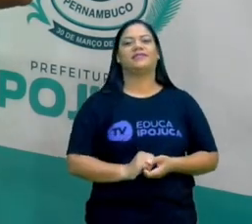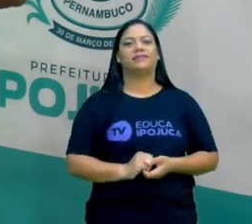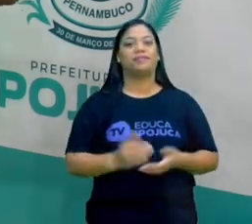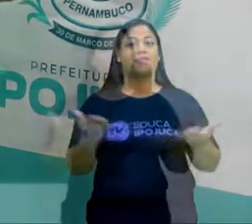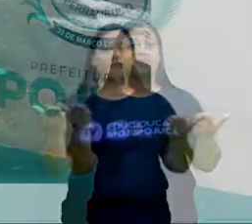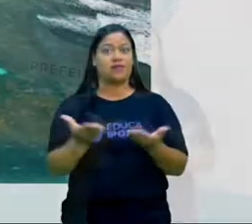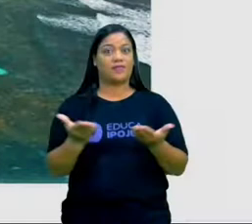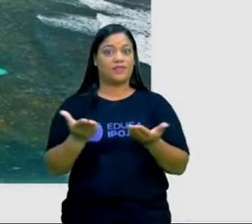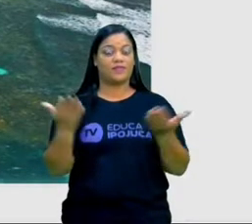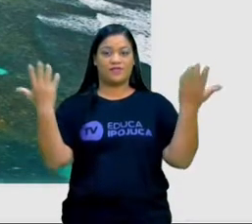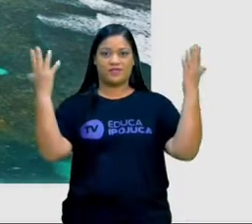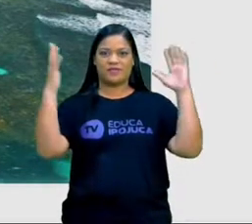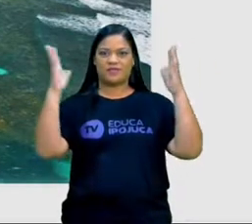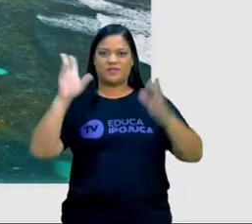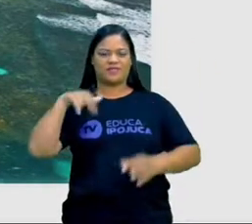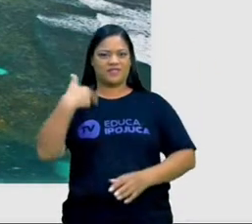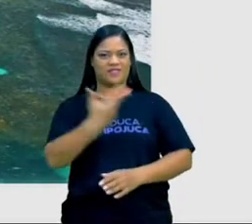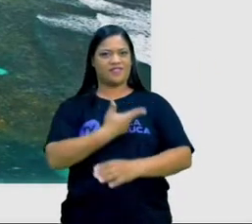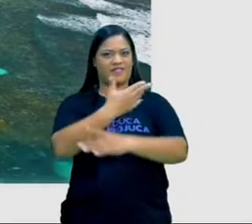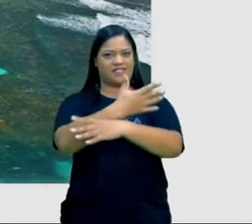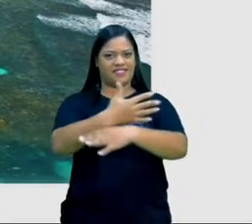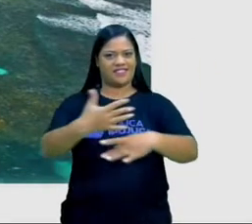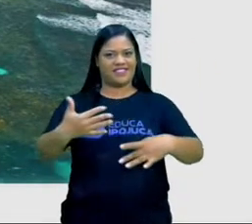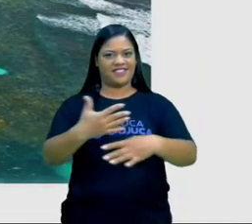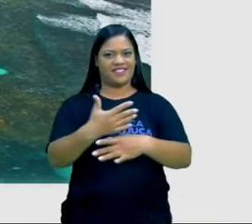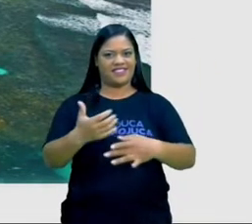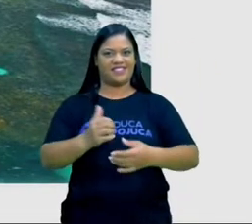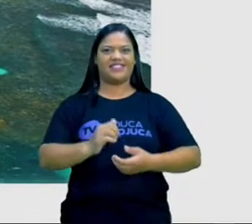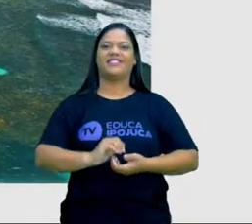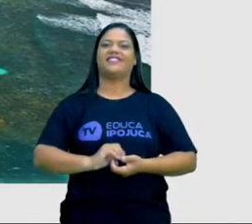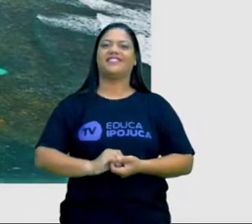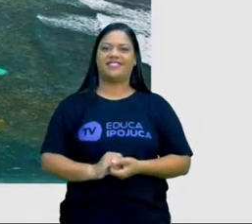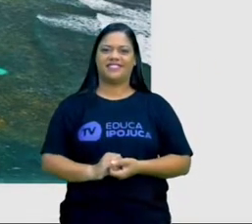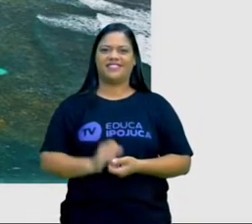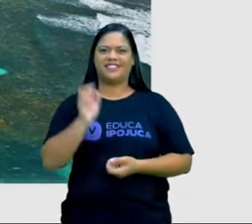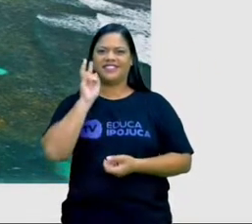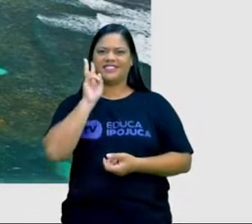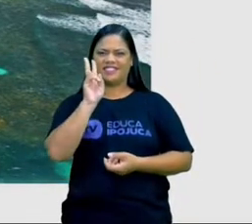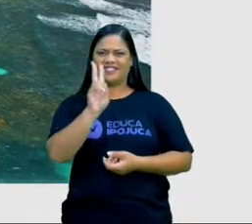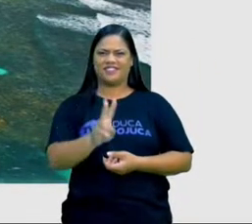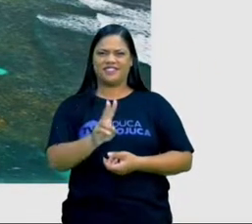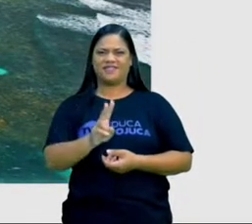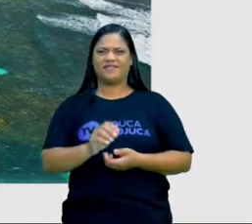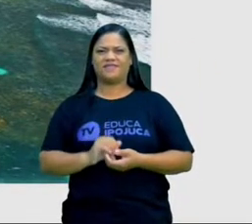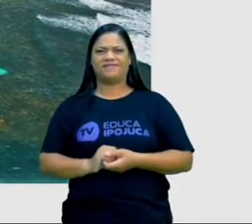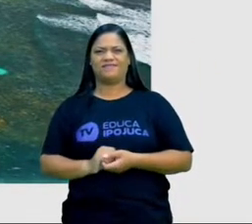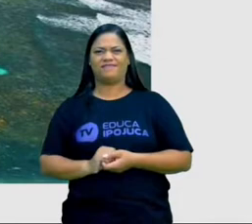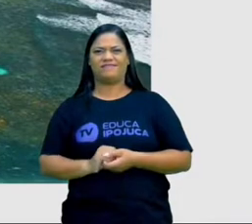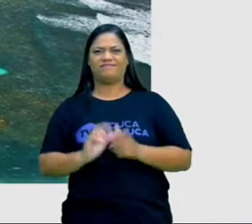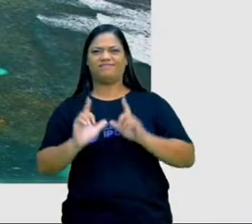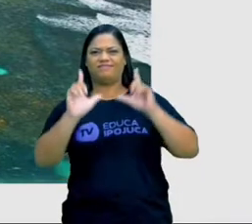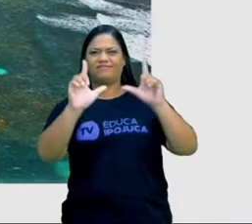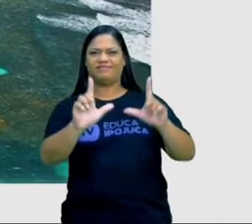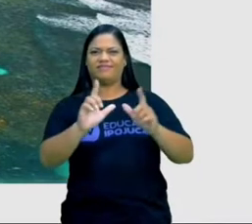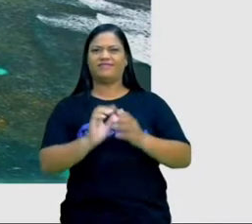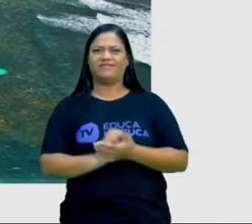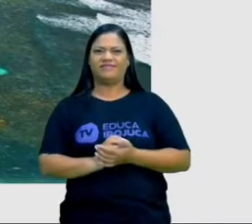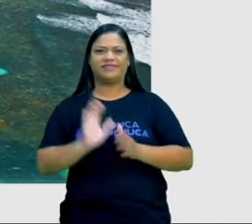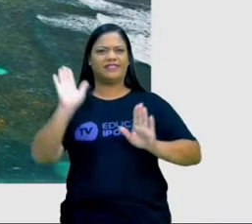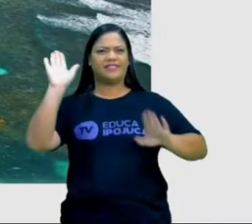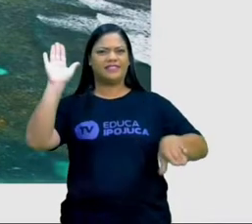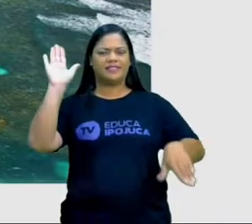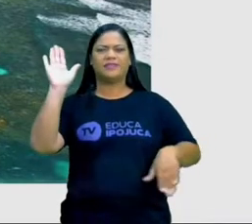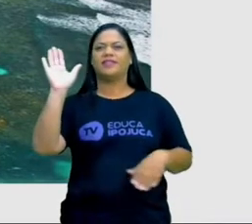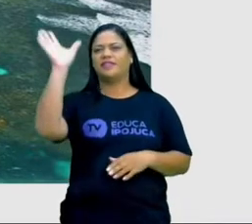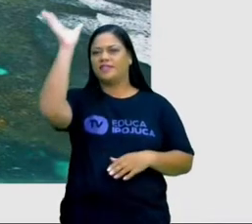Hoje os parabéns é para a nossa cidade de Pojuca. Quem já viu essa paisagem aqui? A paisagem de porto de galinha,